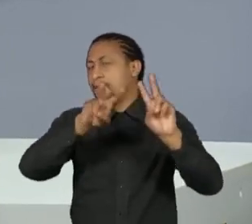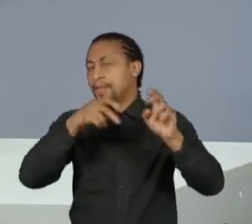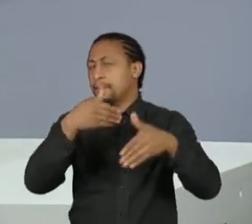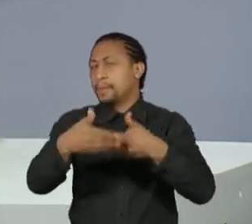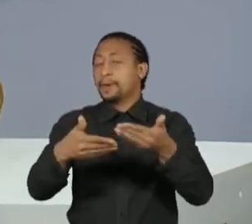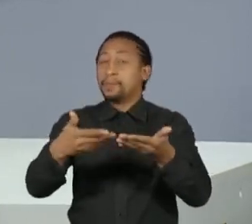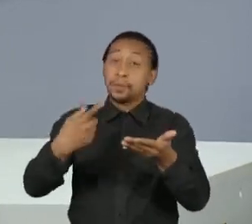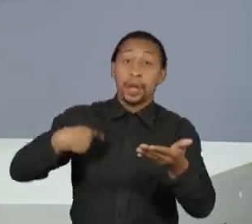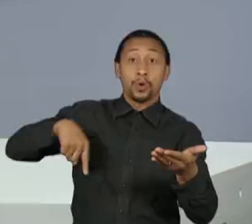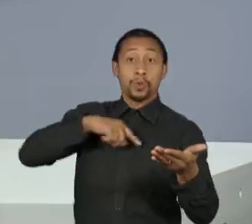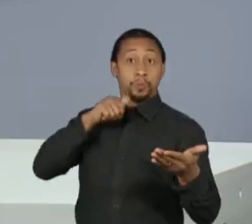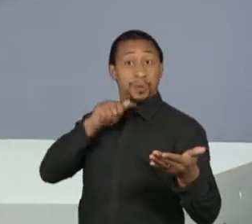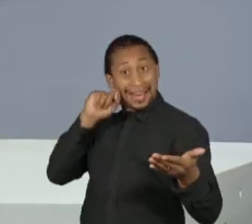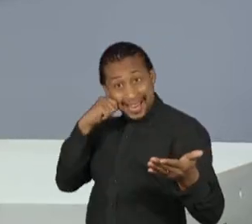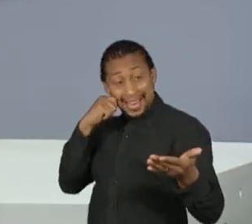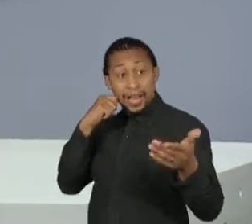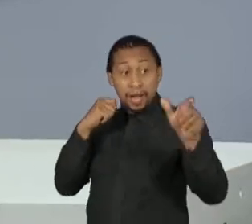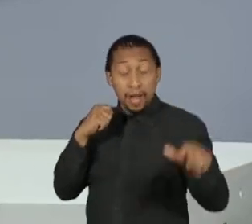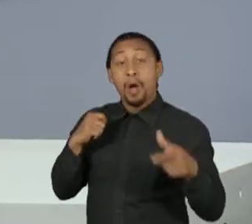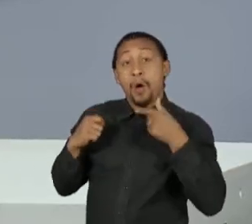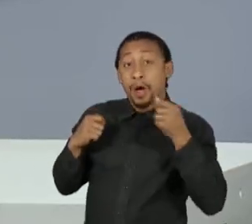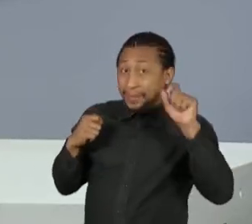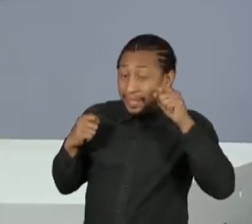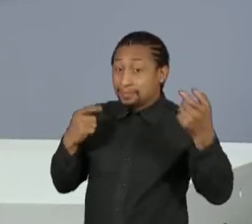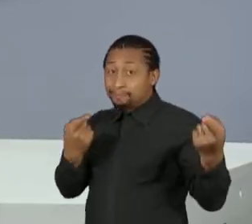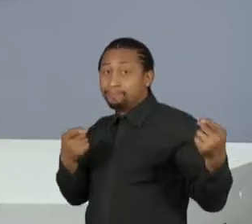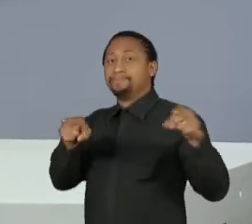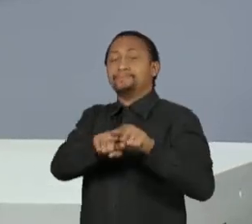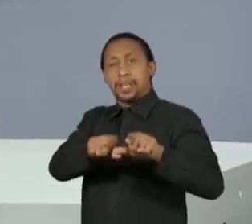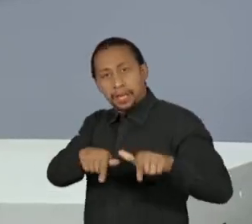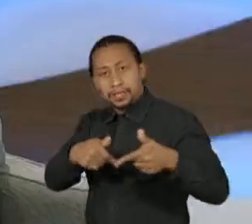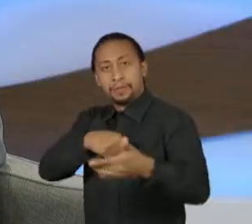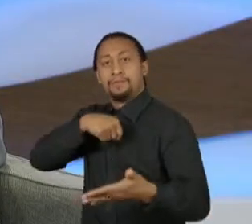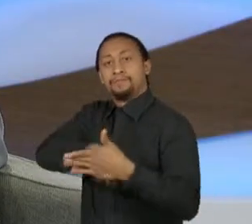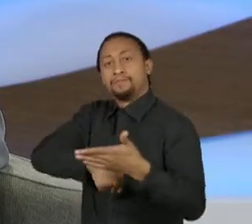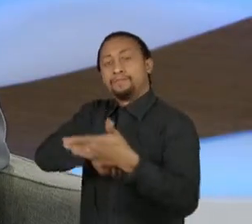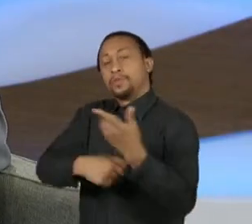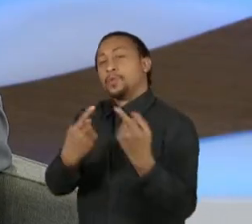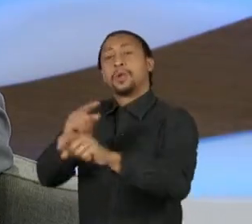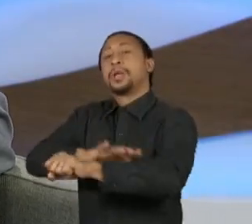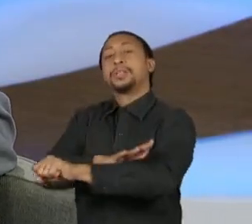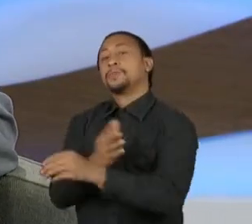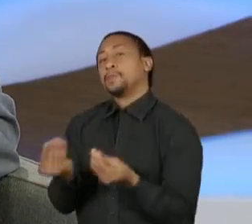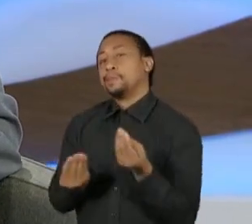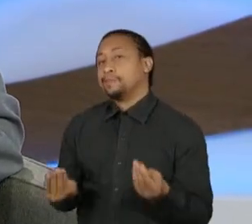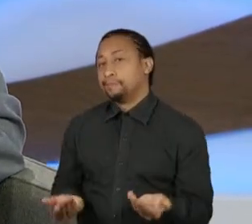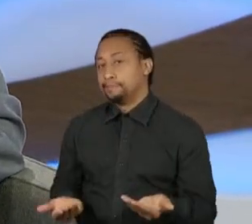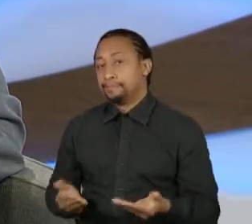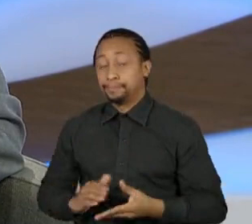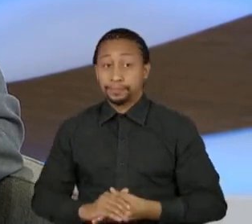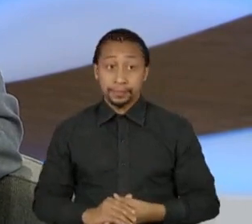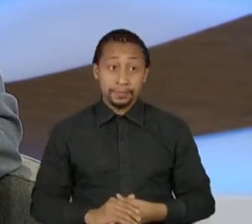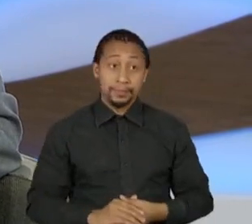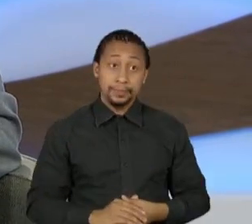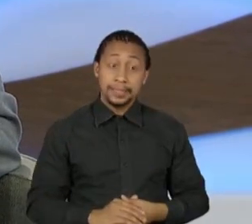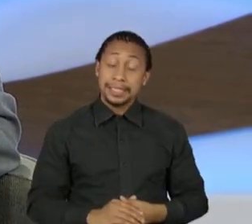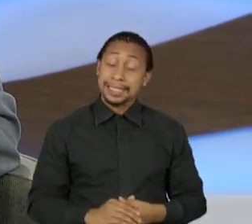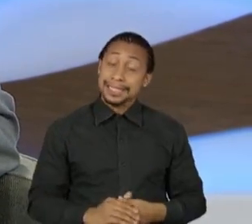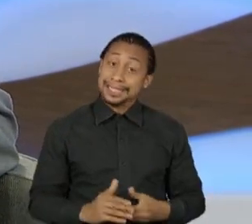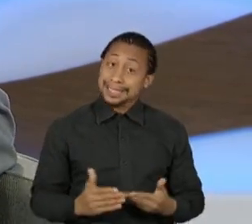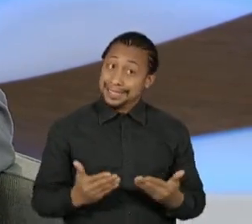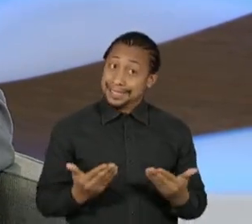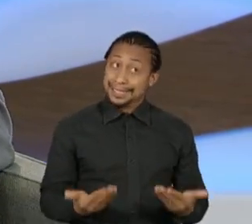parceiros, unidade de verdade na luta contra o racismo? É, Joyce, hoje